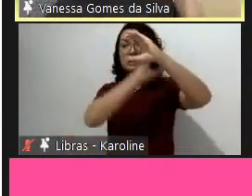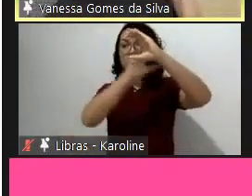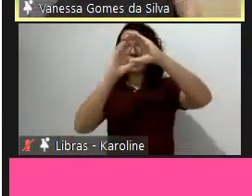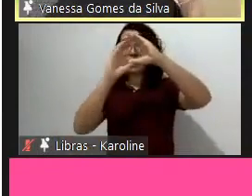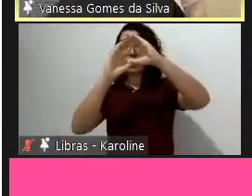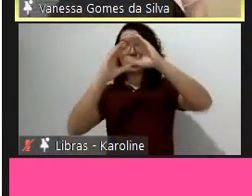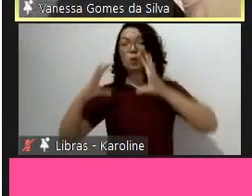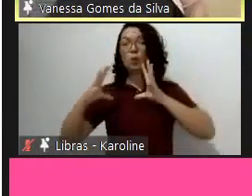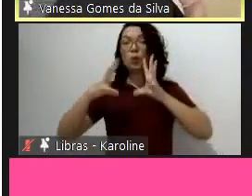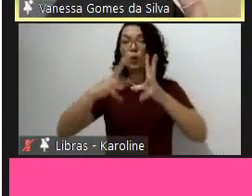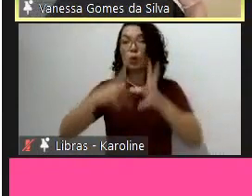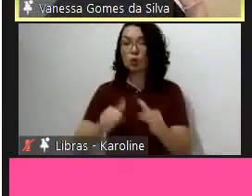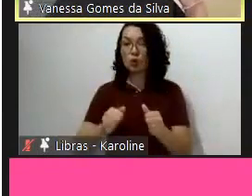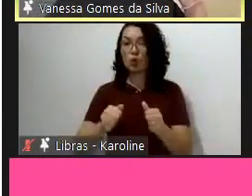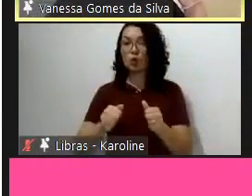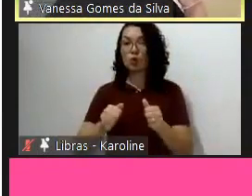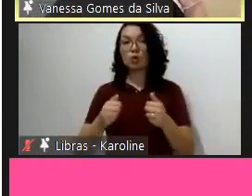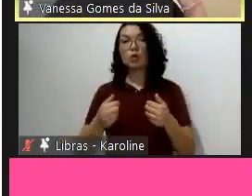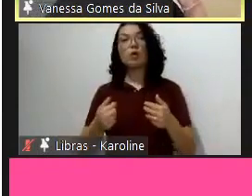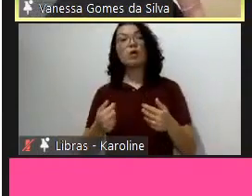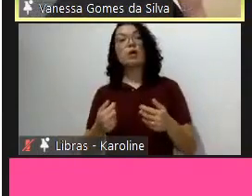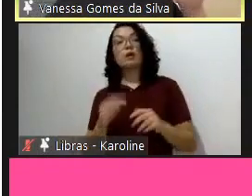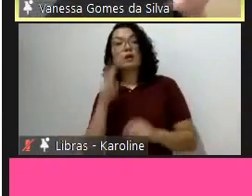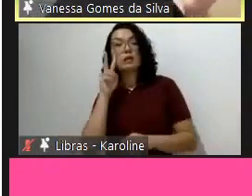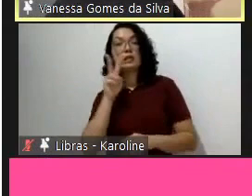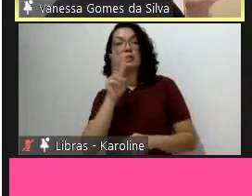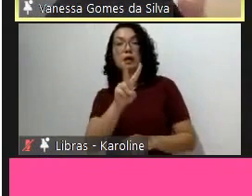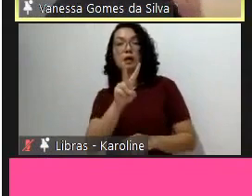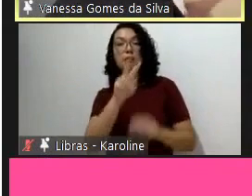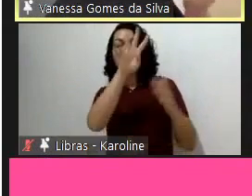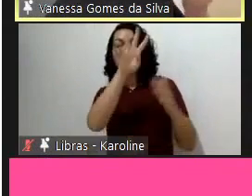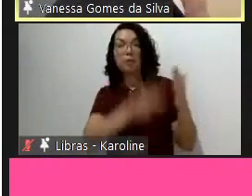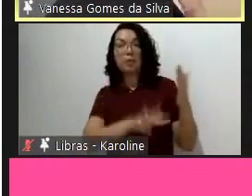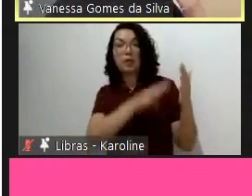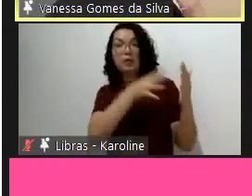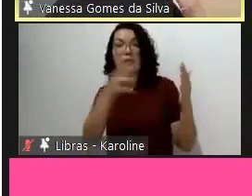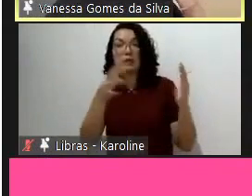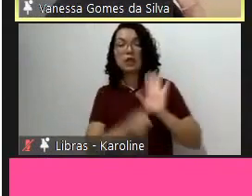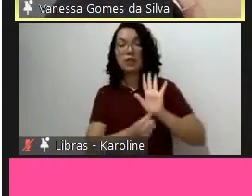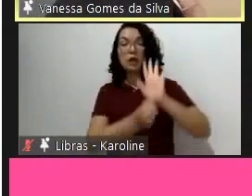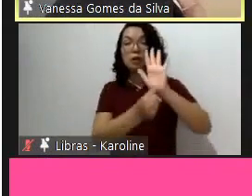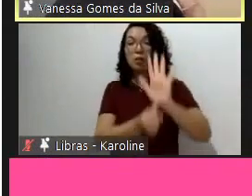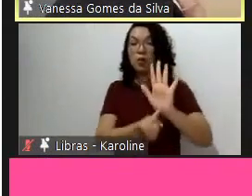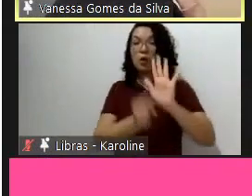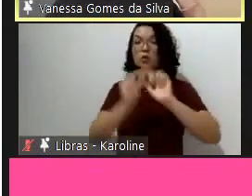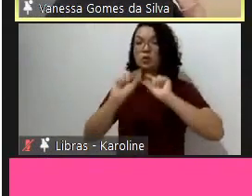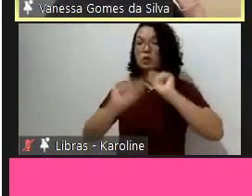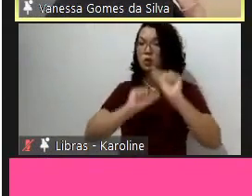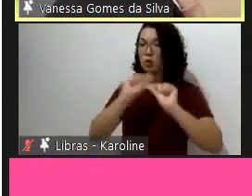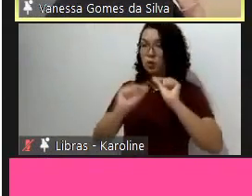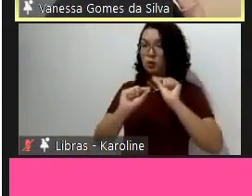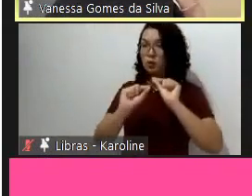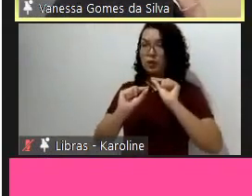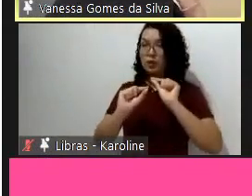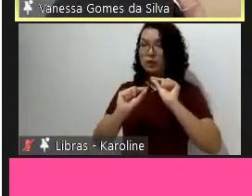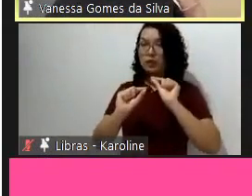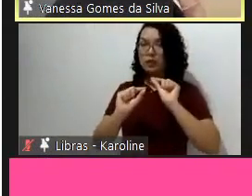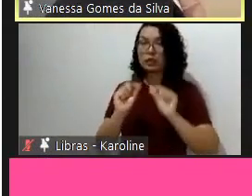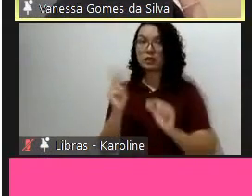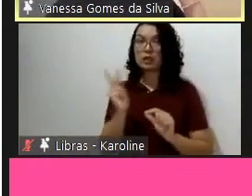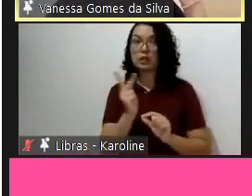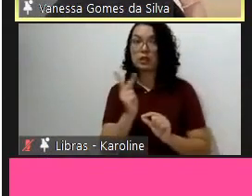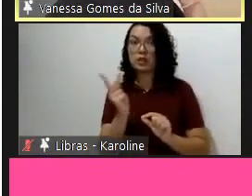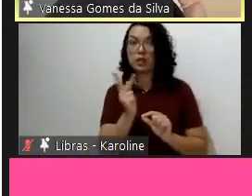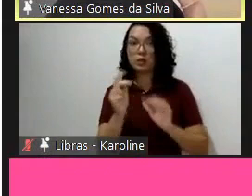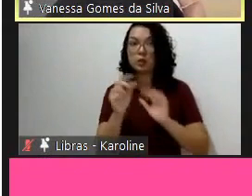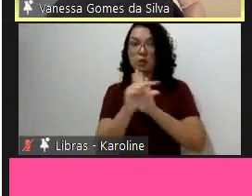88% da massa na edificação. Então, já dá uma indicação clara que esses dois são os que eu deveria centrar a minha atenção. Só que se